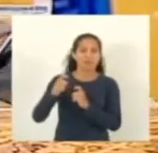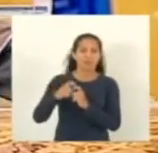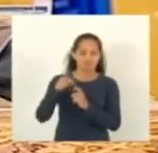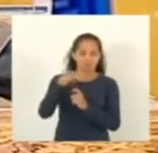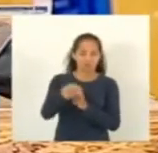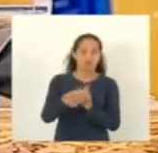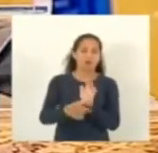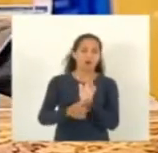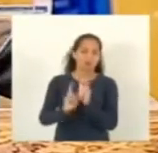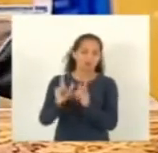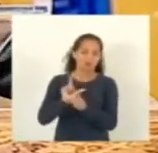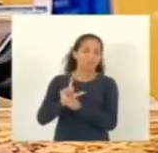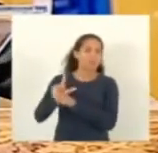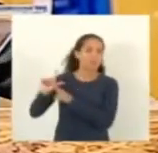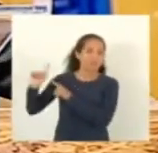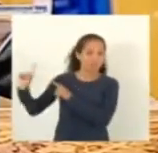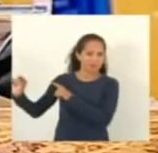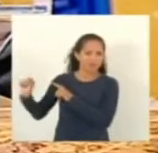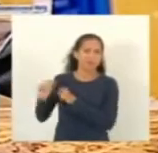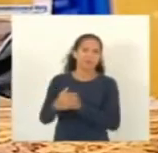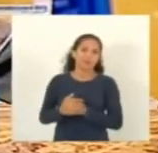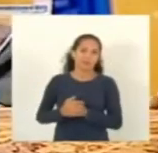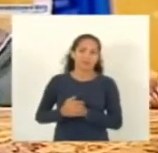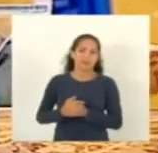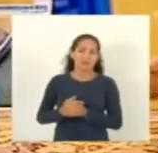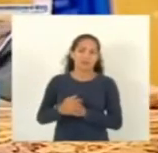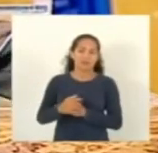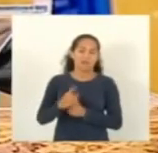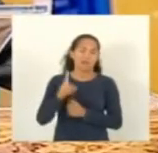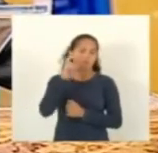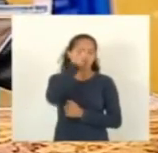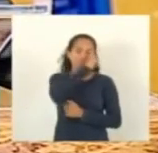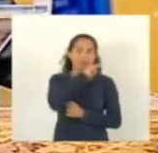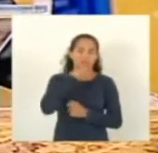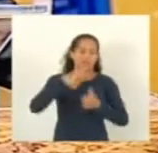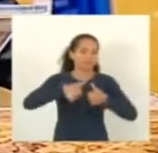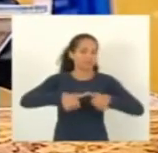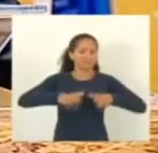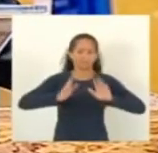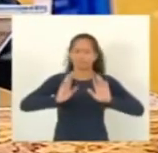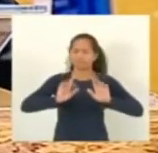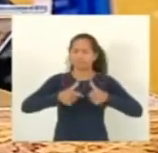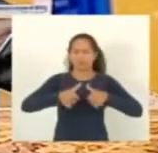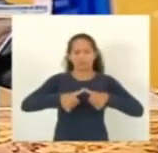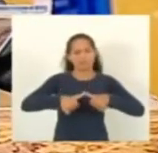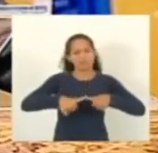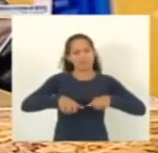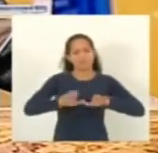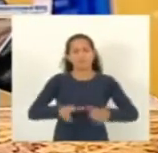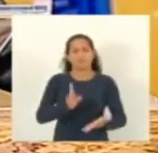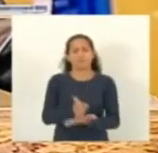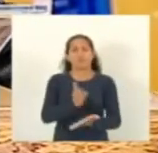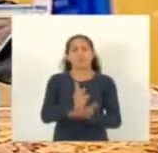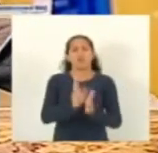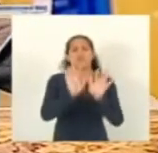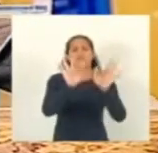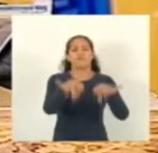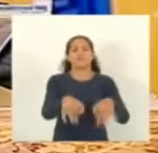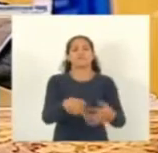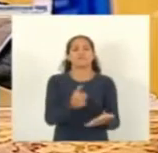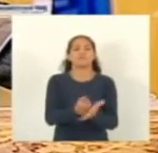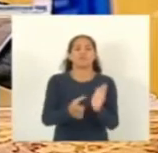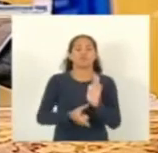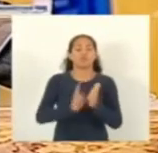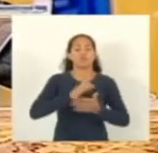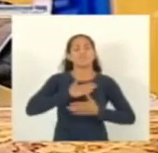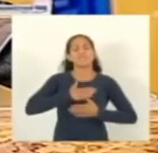a pouco. É coisa rara, eu saio antes da sessão, como eu sempre chego antes, bastante cedo.